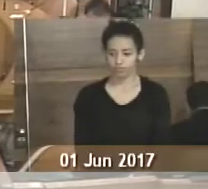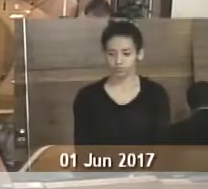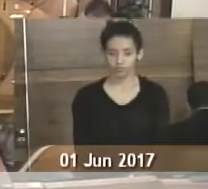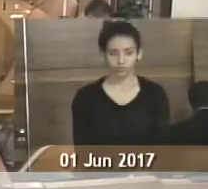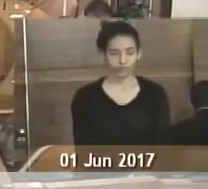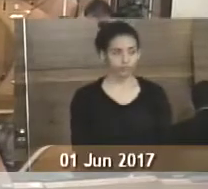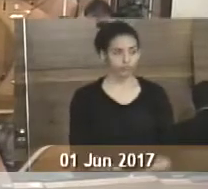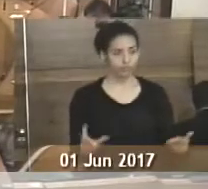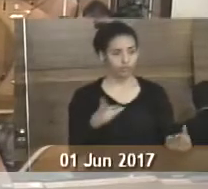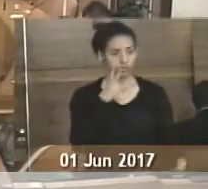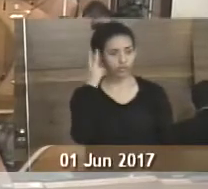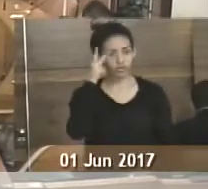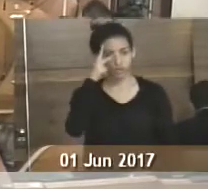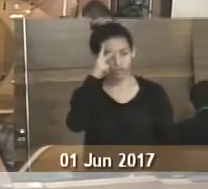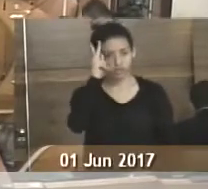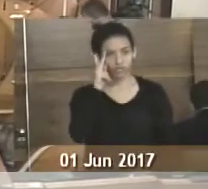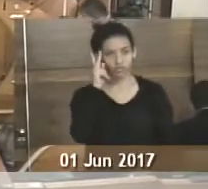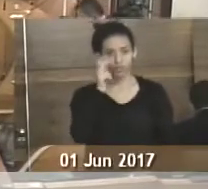Com a palavra, vereador Camus.